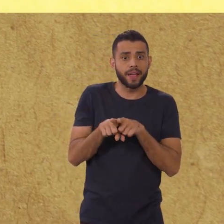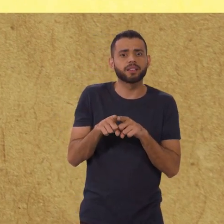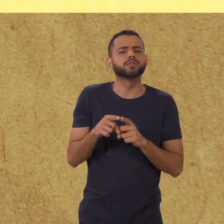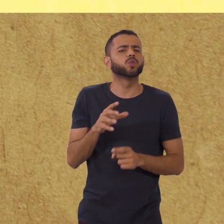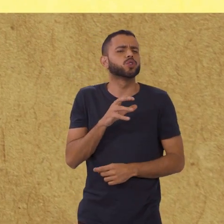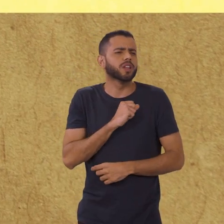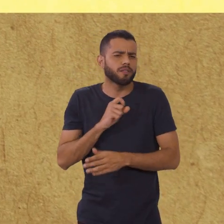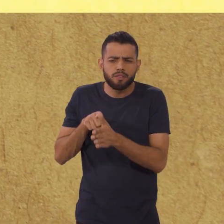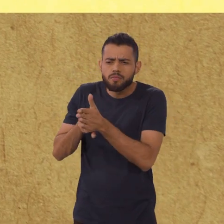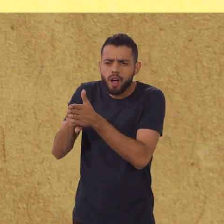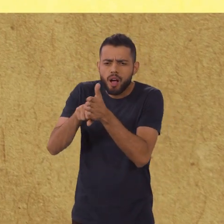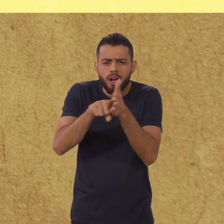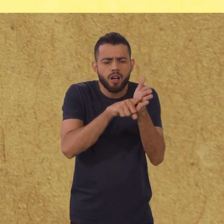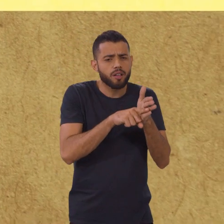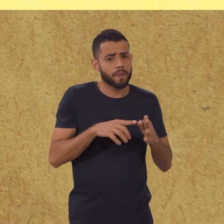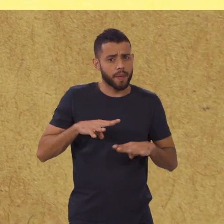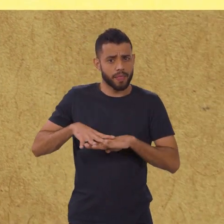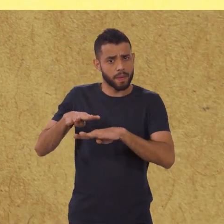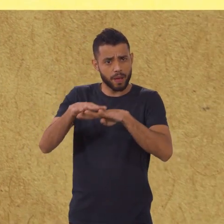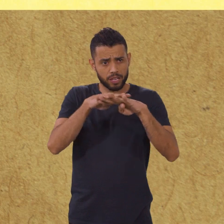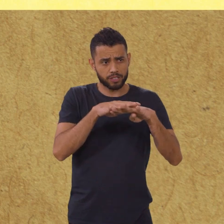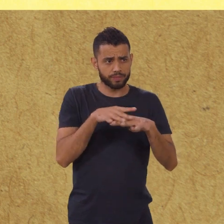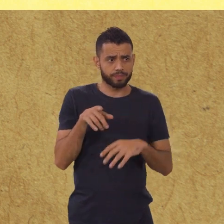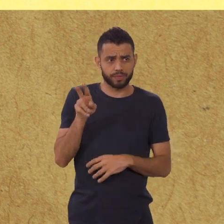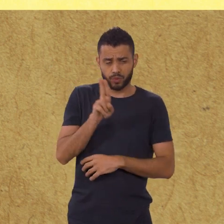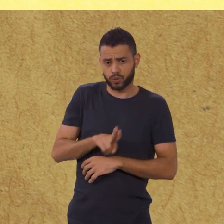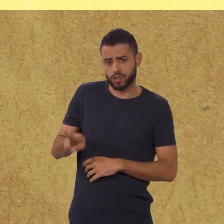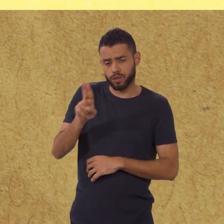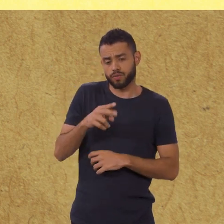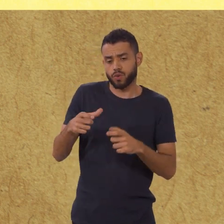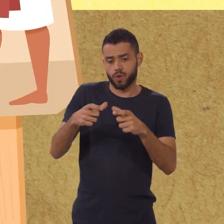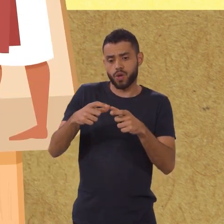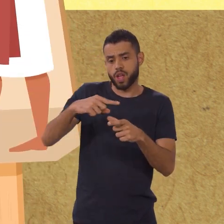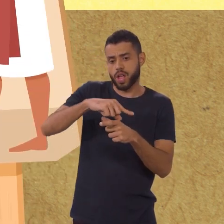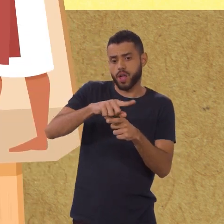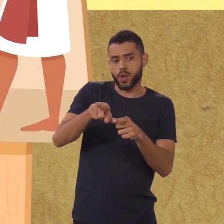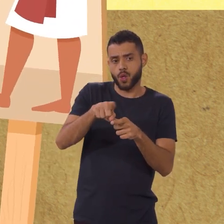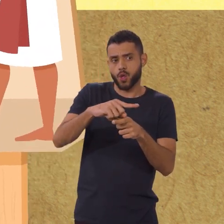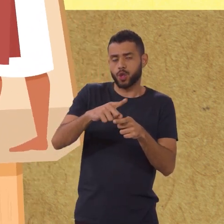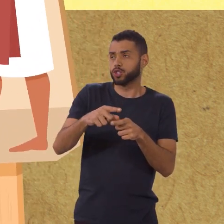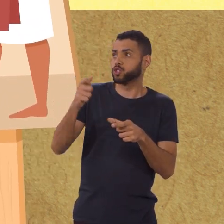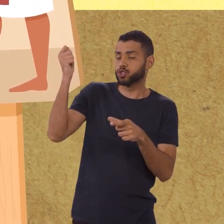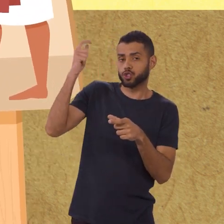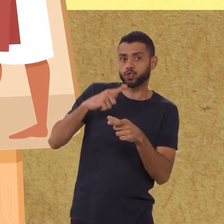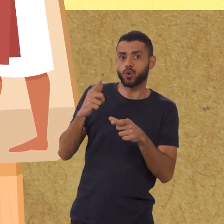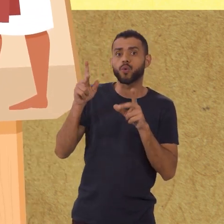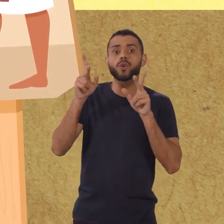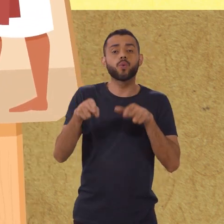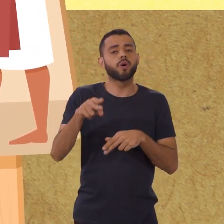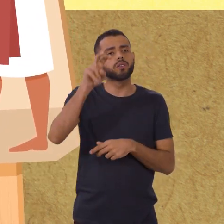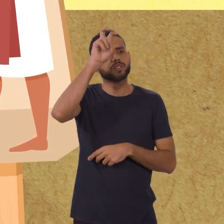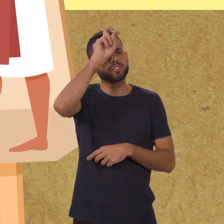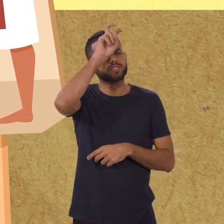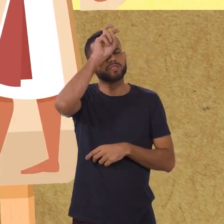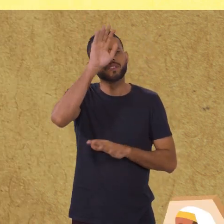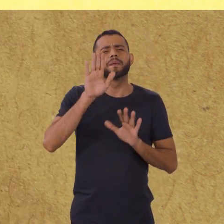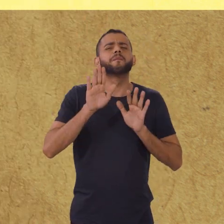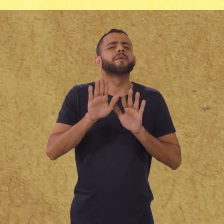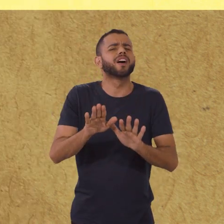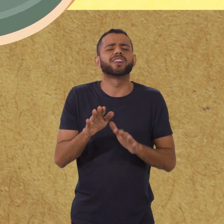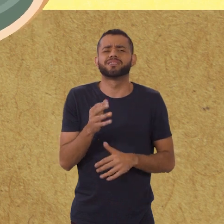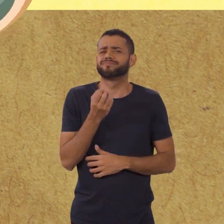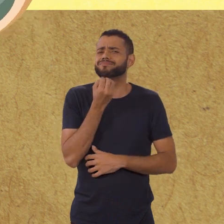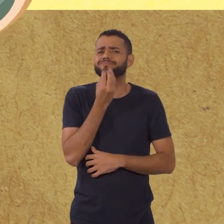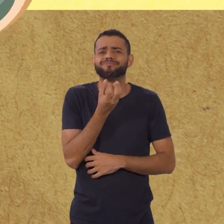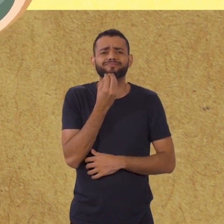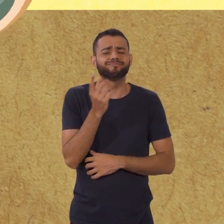ciências e da matemática. Eles usavam o mesmo relógio de sol que os egípcios, mas não era suficiente.